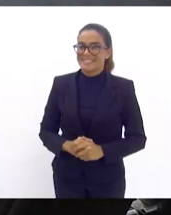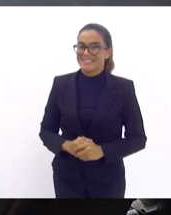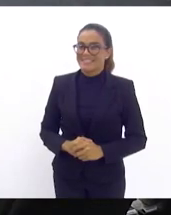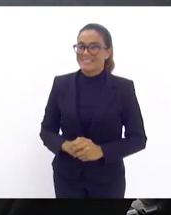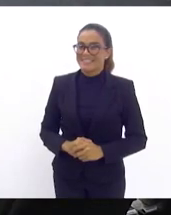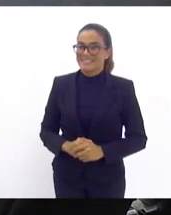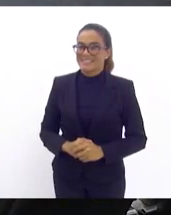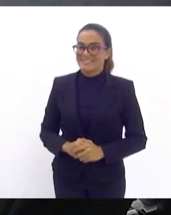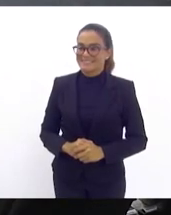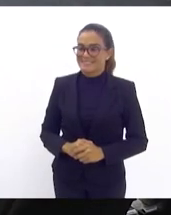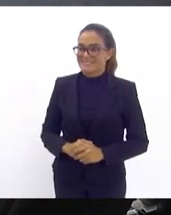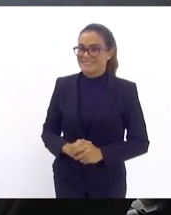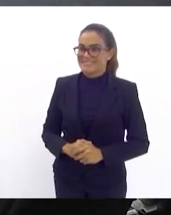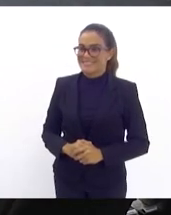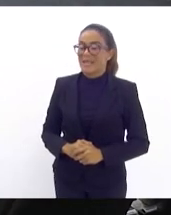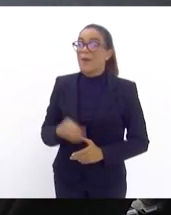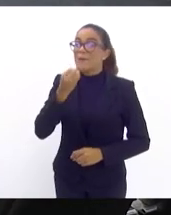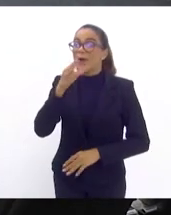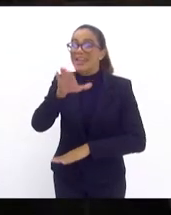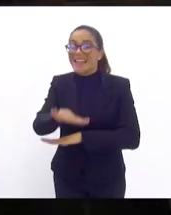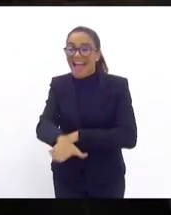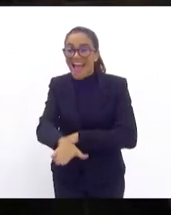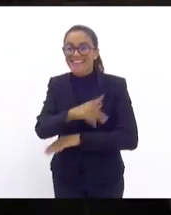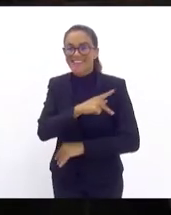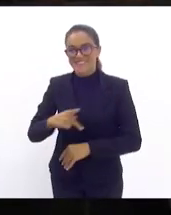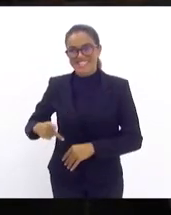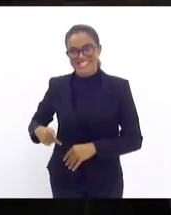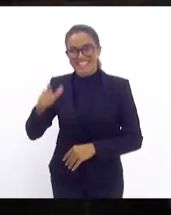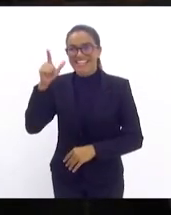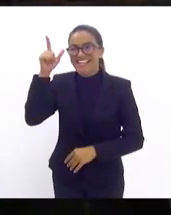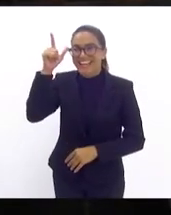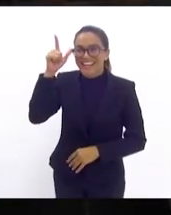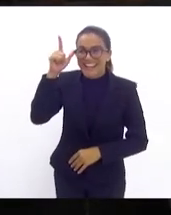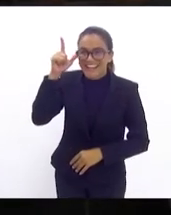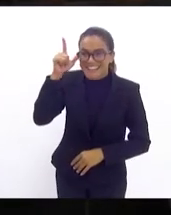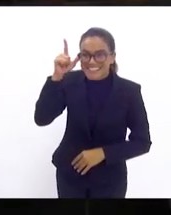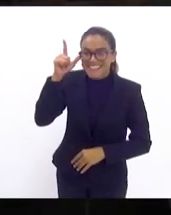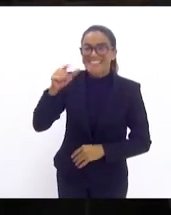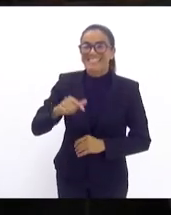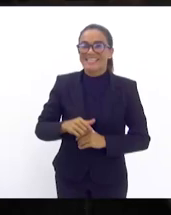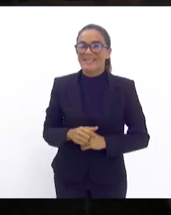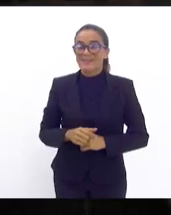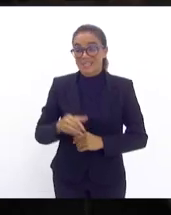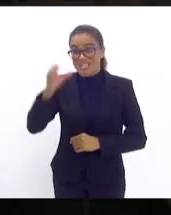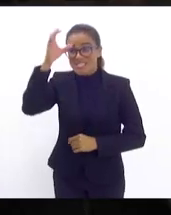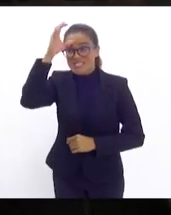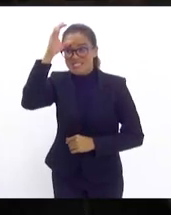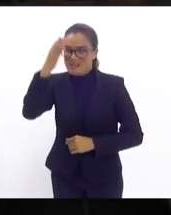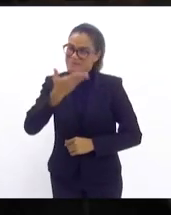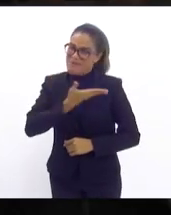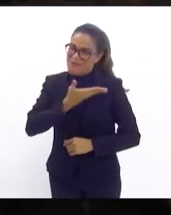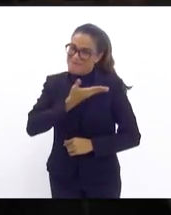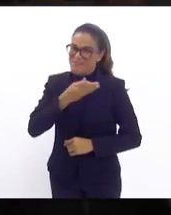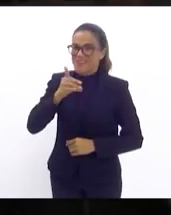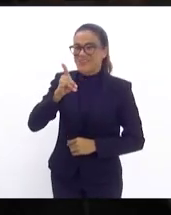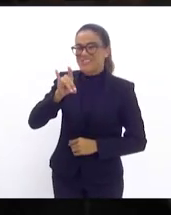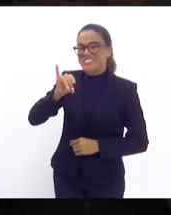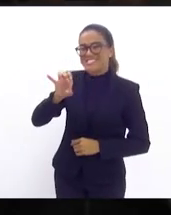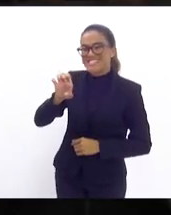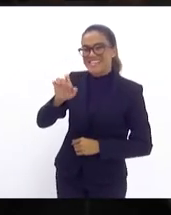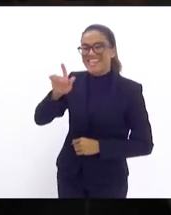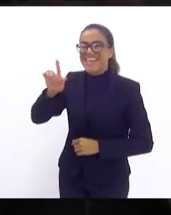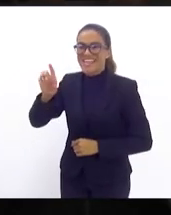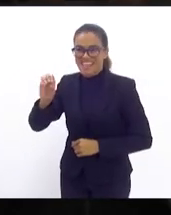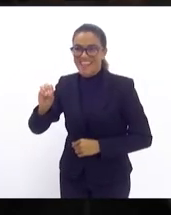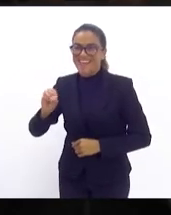boa tarde a todos boa tarde presidente da Lucinha amiga tia do meu grande amigo Diego cumprimento também